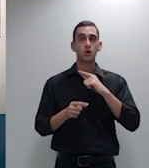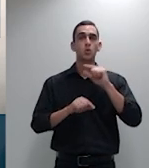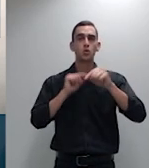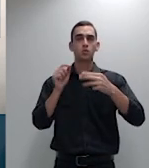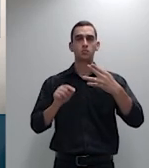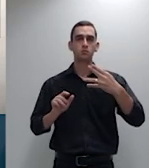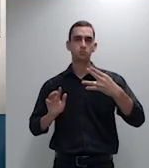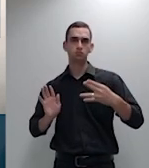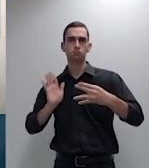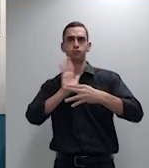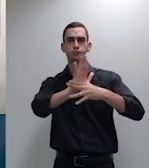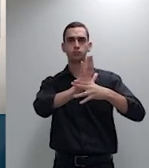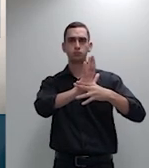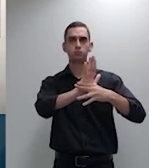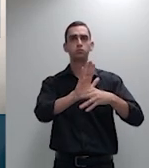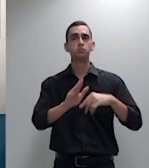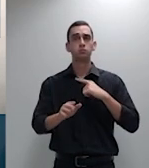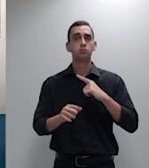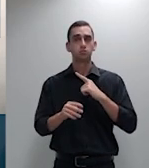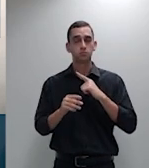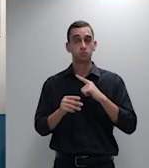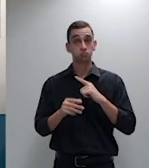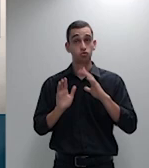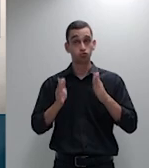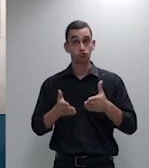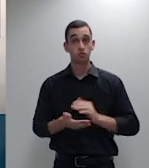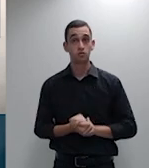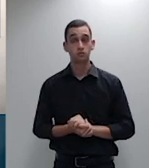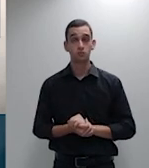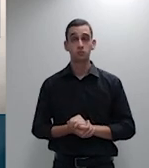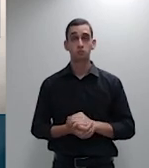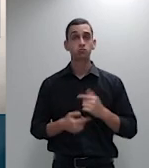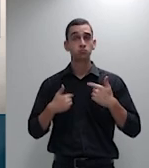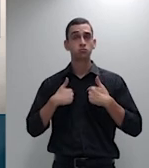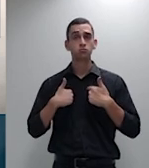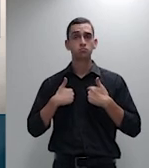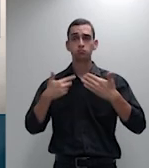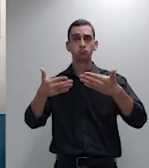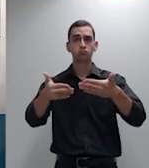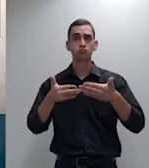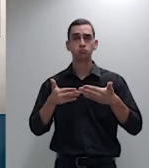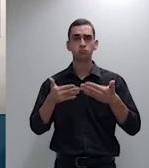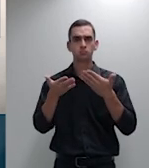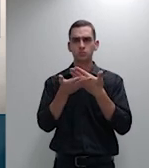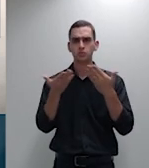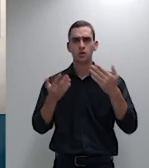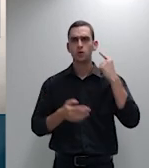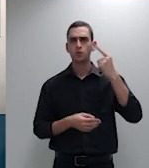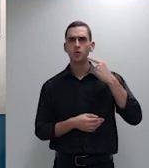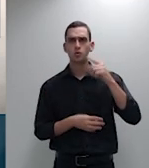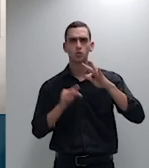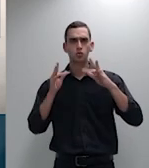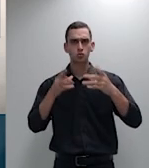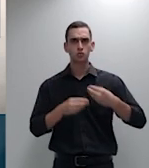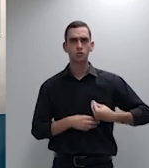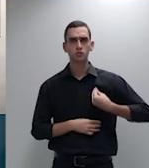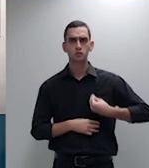proponho não sei se todos os advogados estão presentes ministro sanseverino